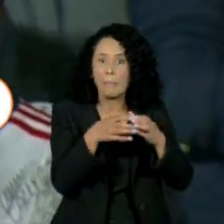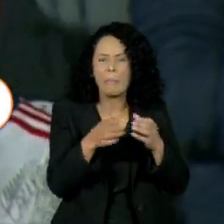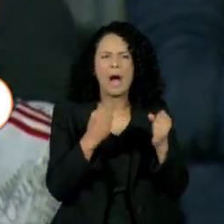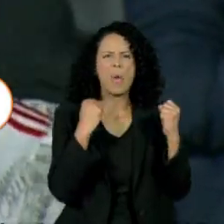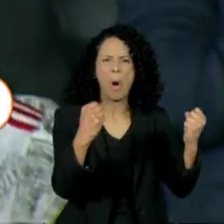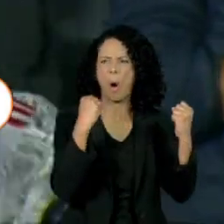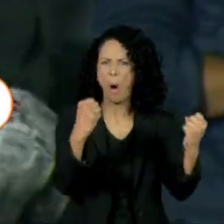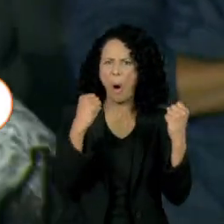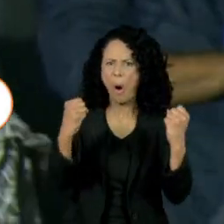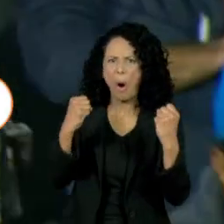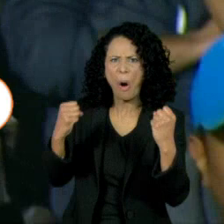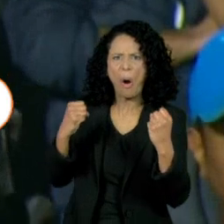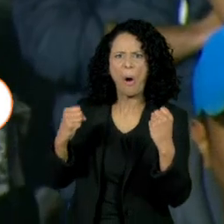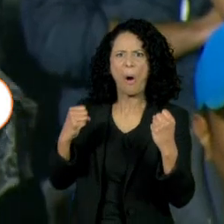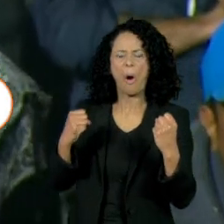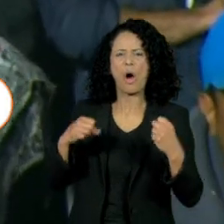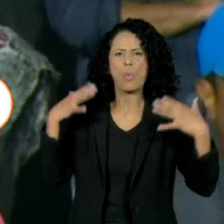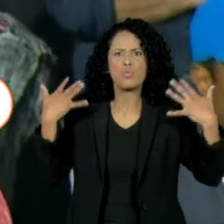loucura.